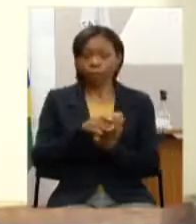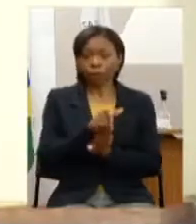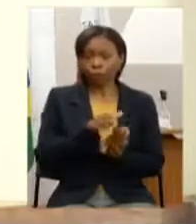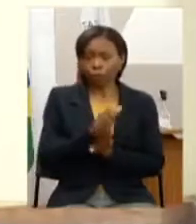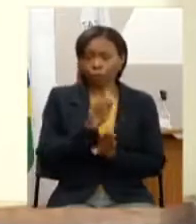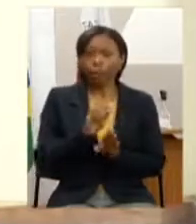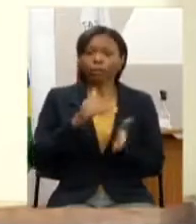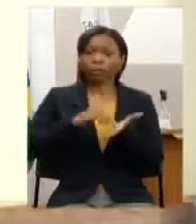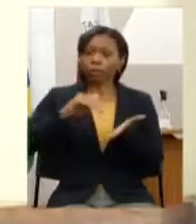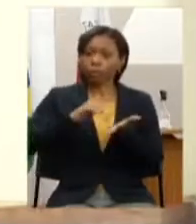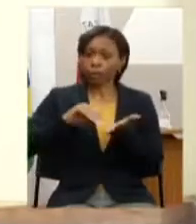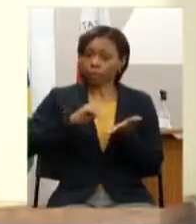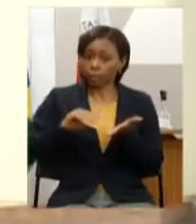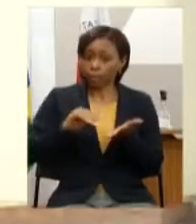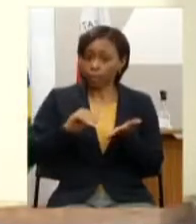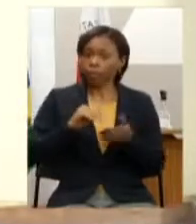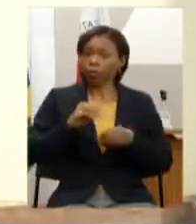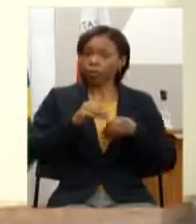Agricultura CEAPA